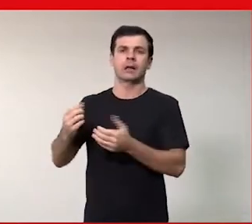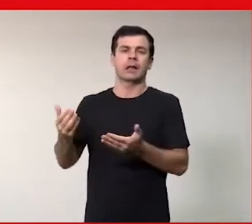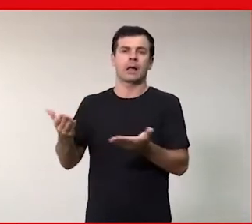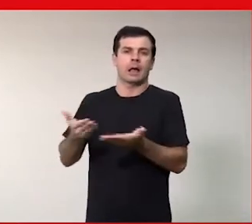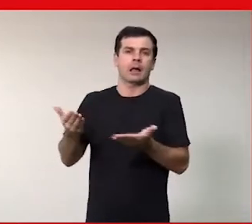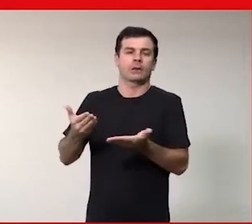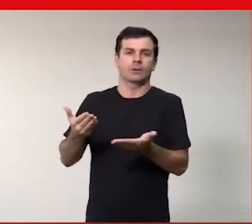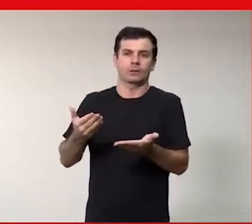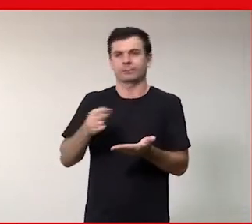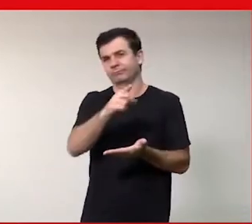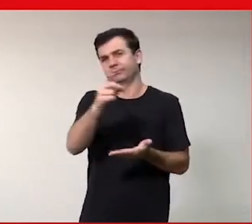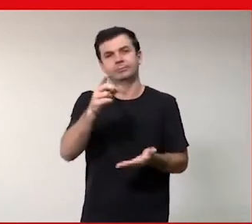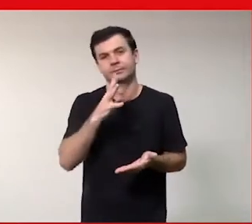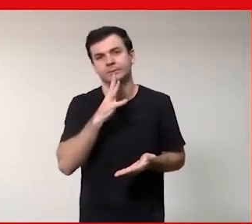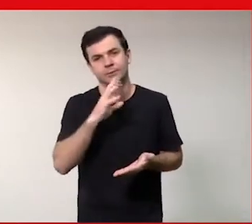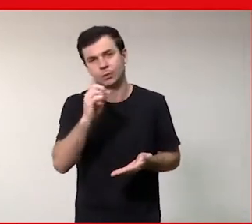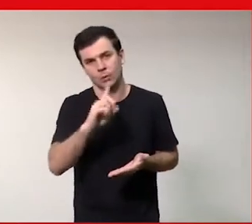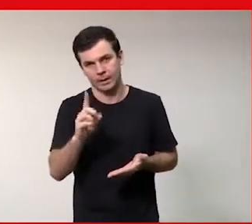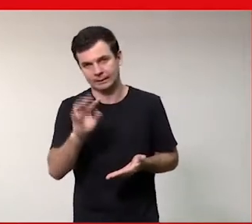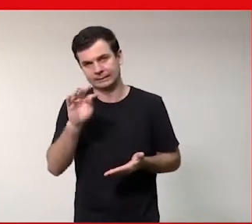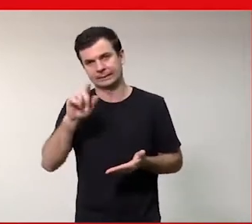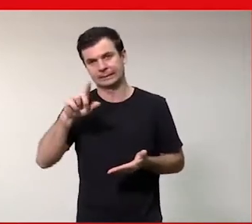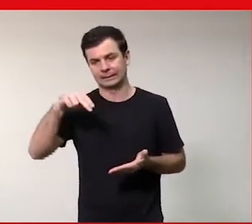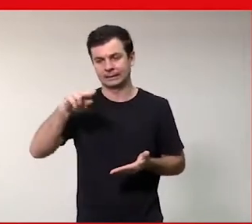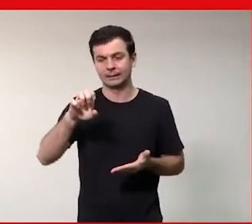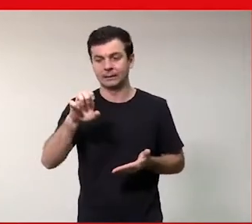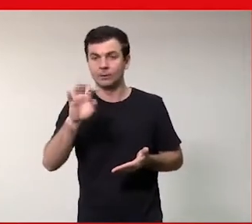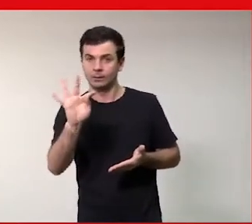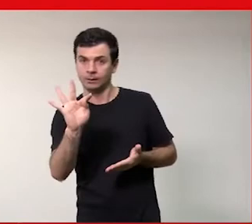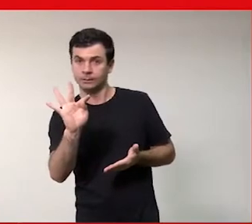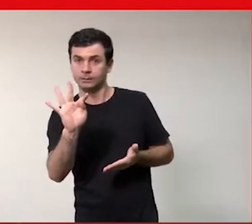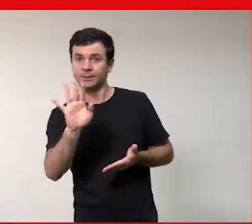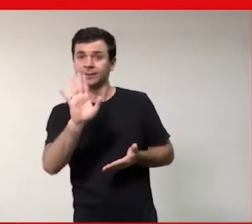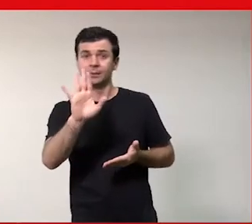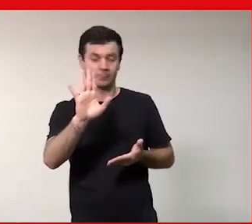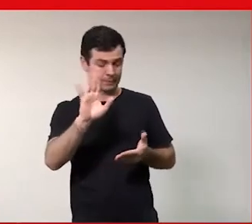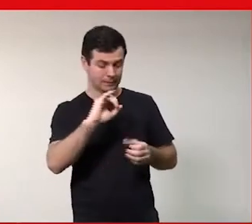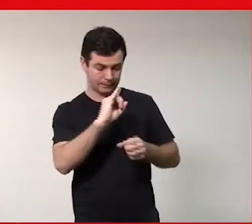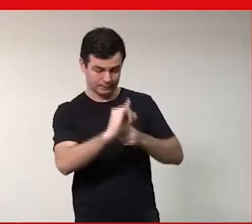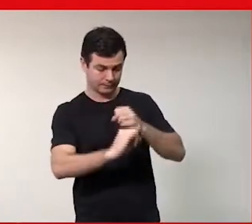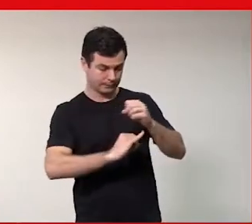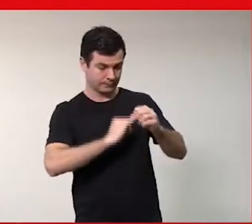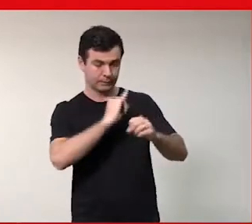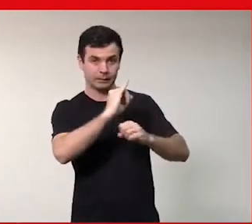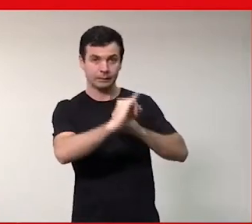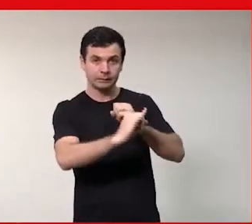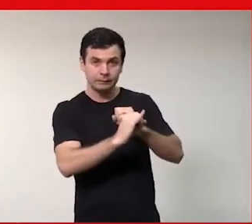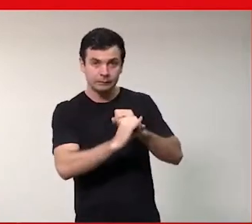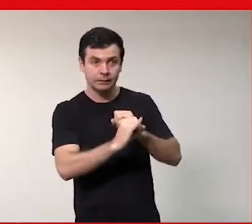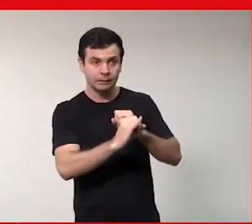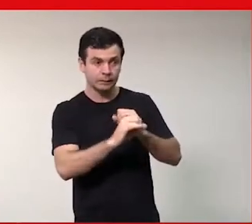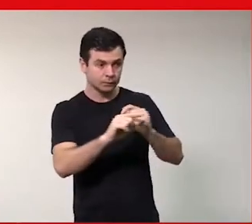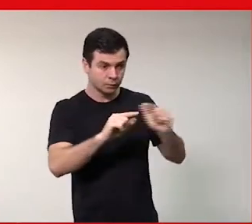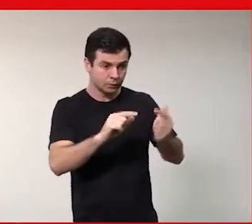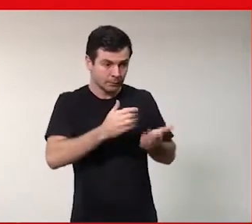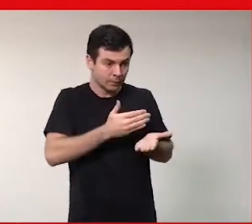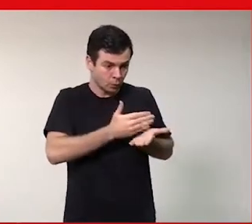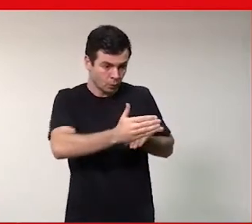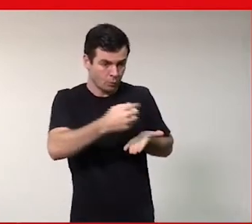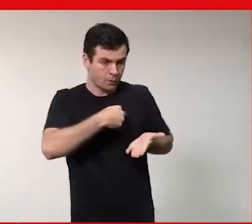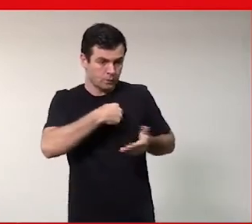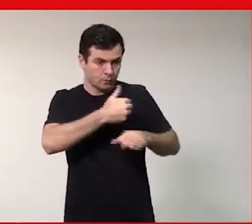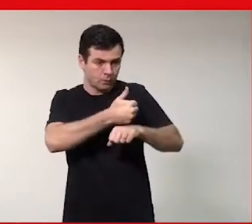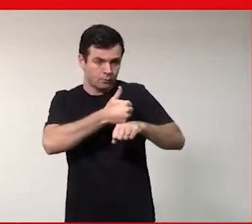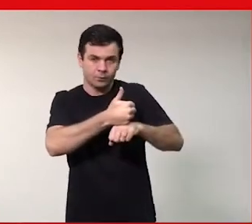audiência nunca ouviu falar. Mas a internet não era um elemento presente no começo da nossa carreira. Ela